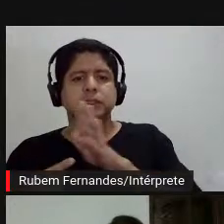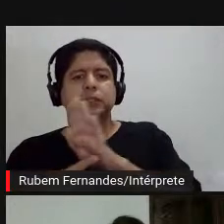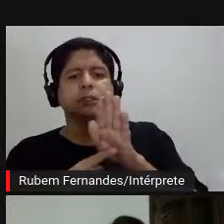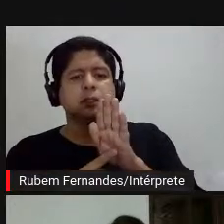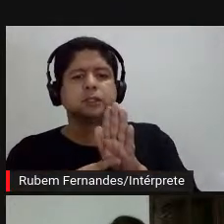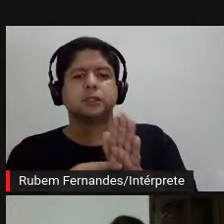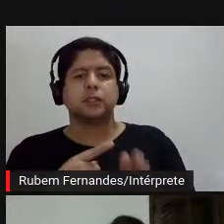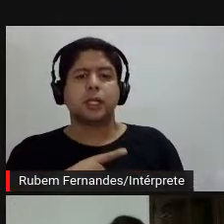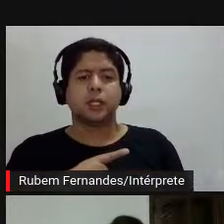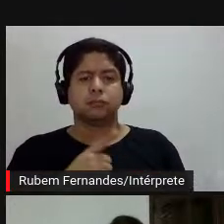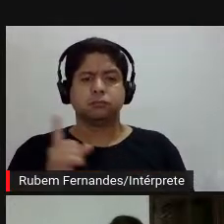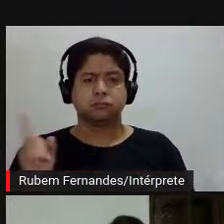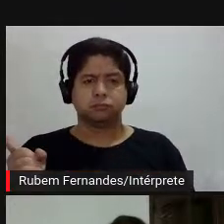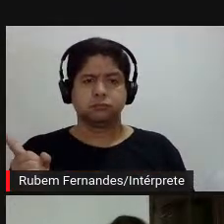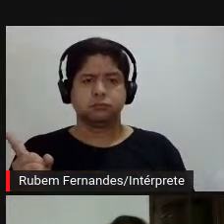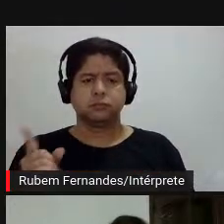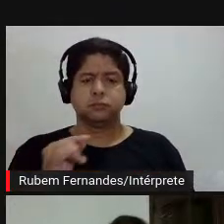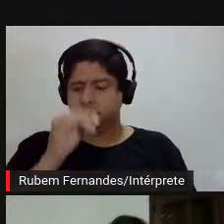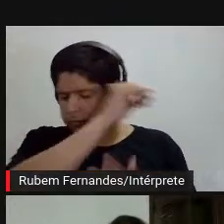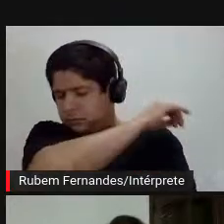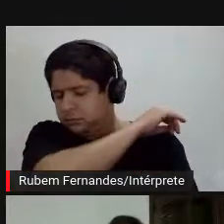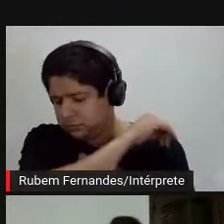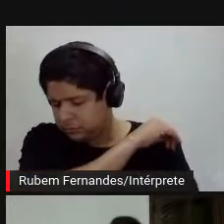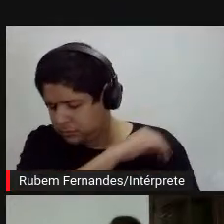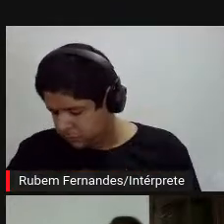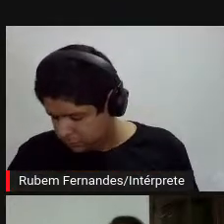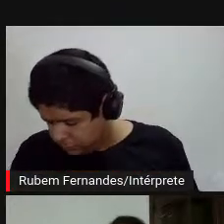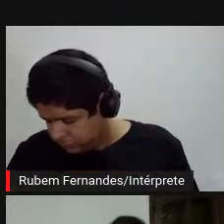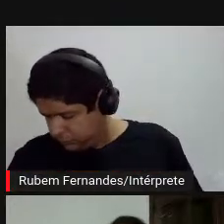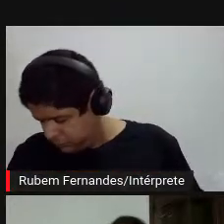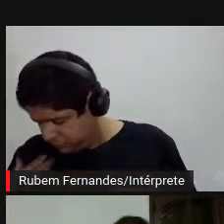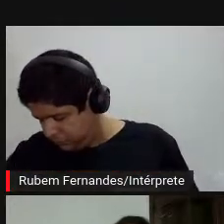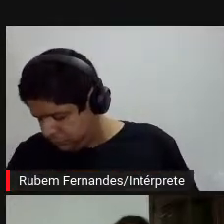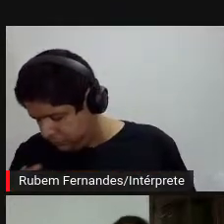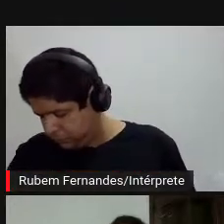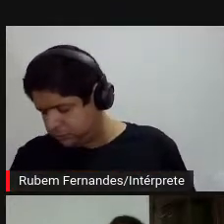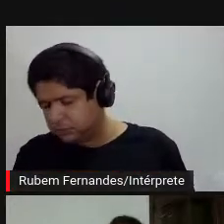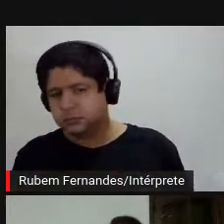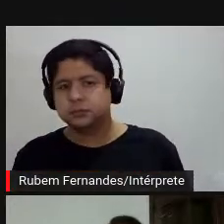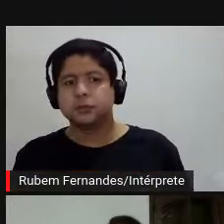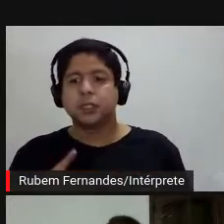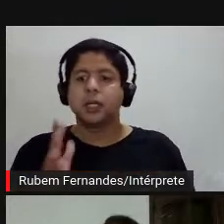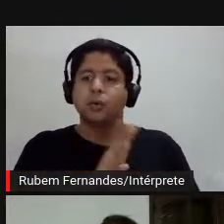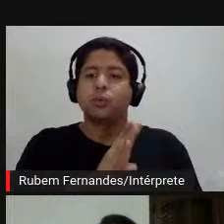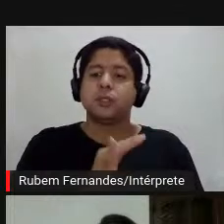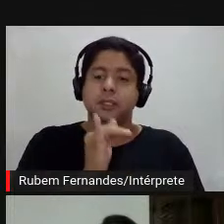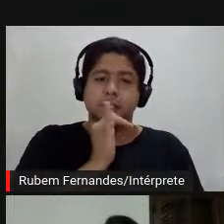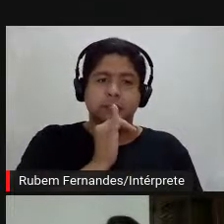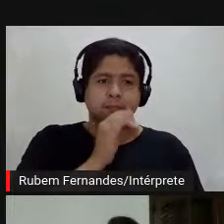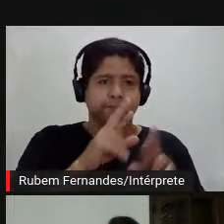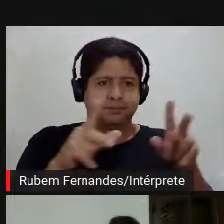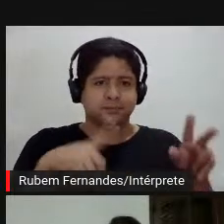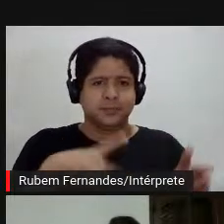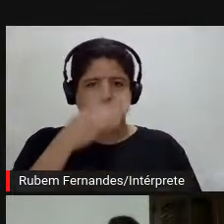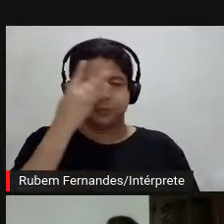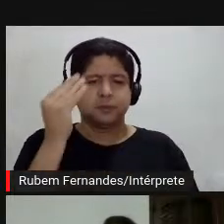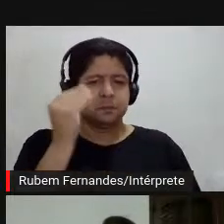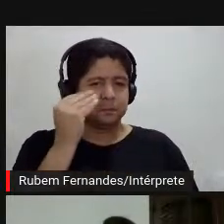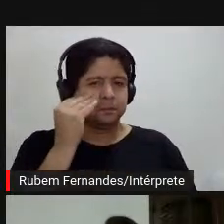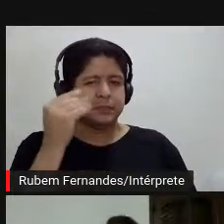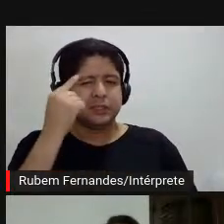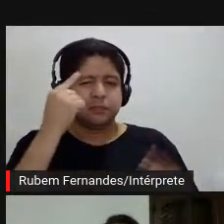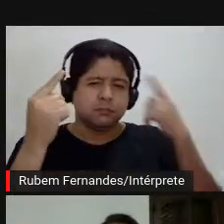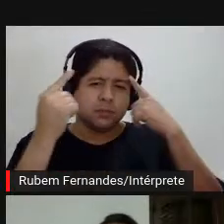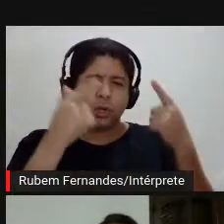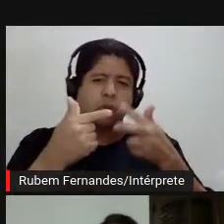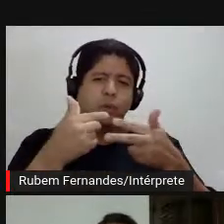exemplos, mas existem muitos outros, tenho certeza que todo mundo que está assistindo agora vai dar uma olhada aí, já vai lembrar de alguma coisa que